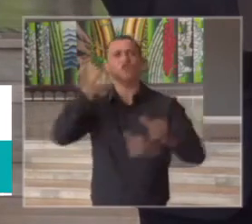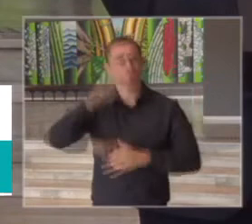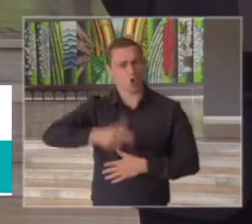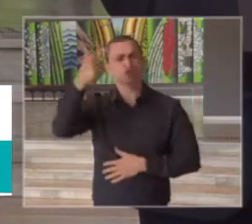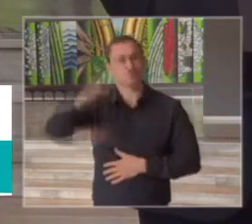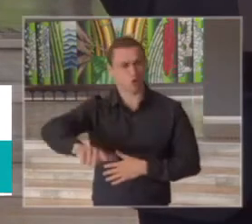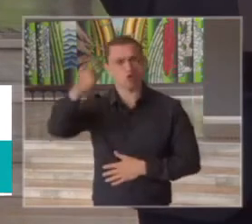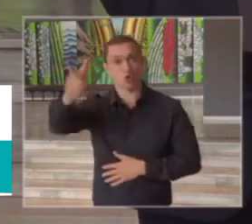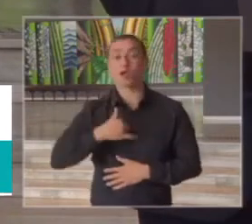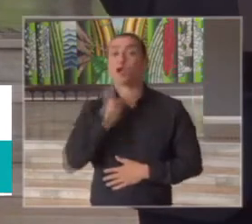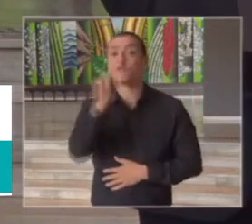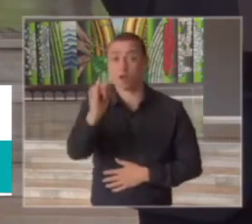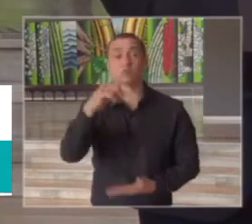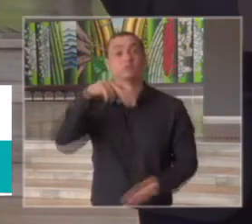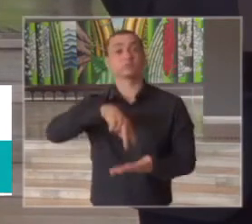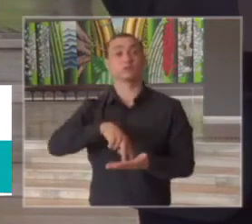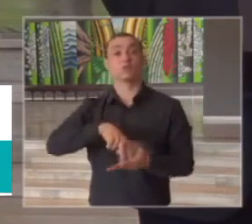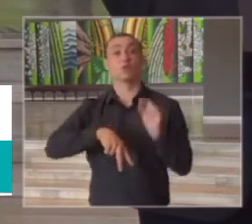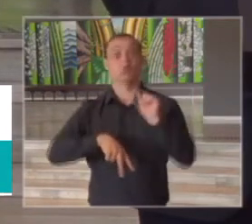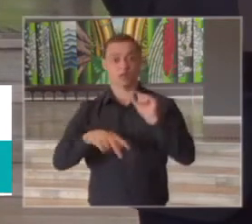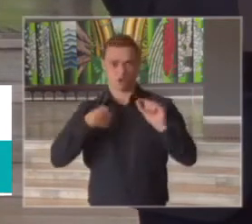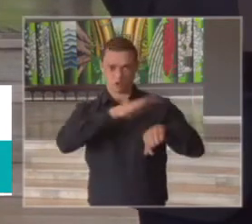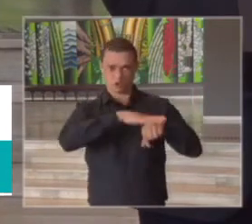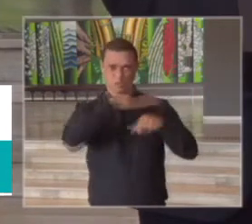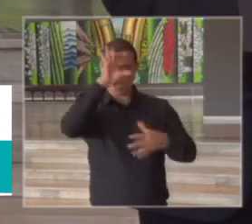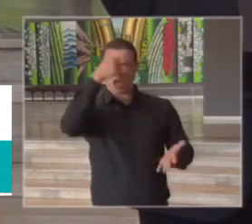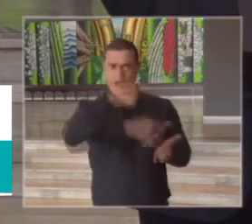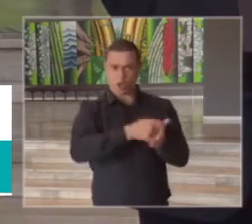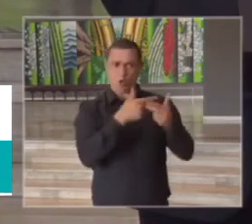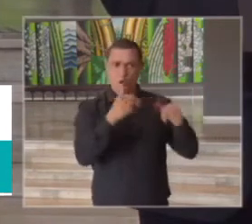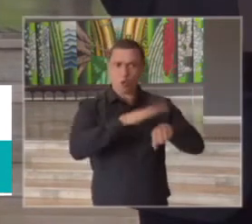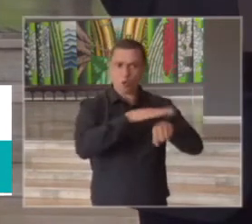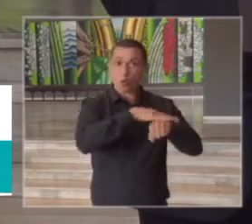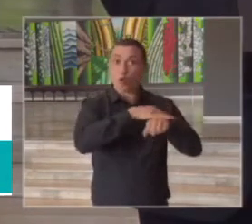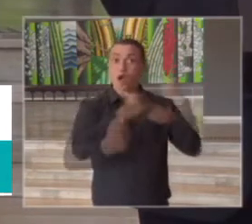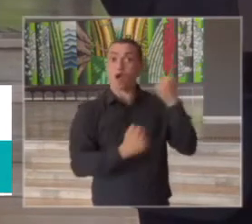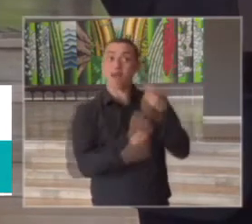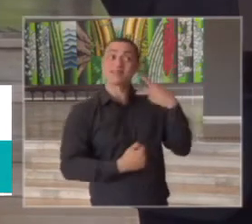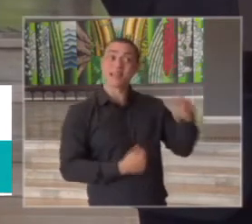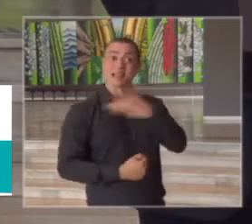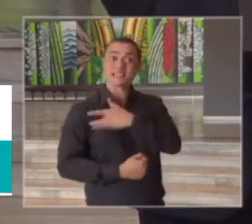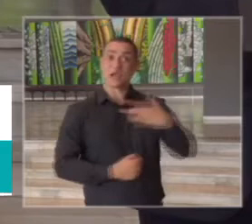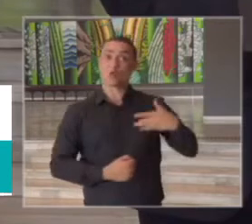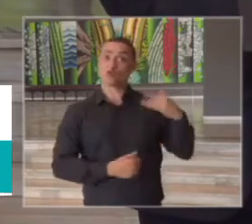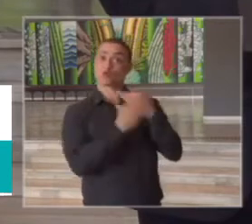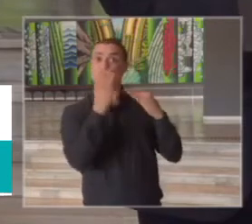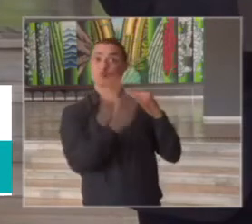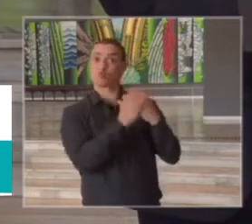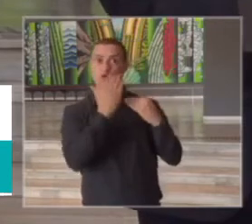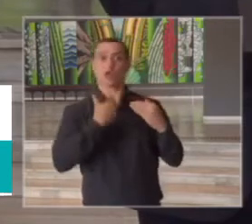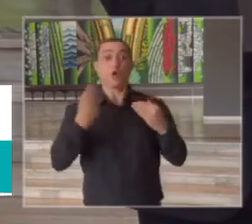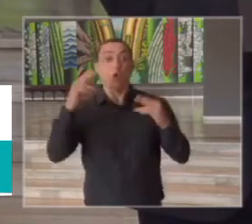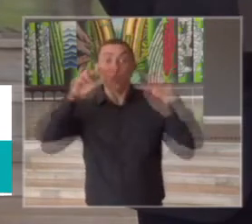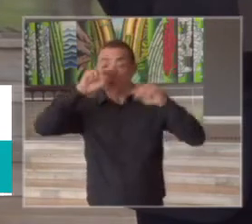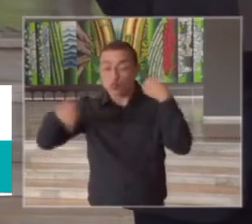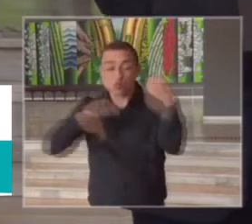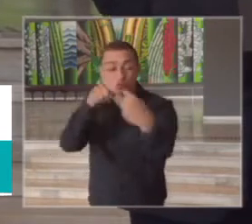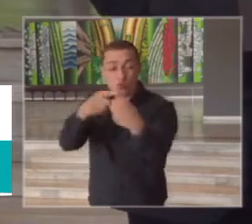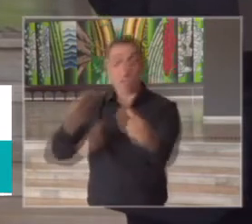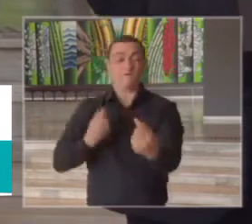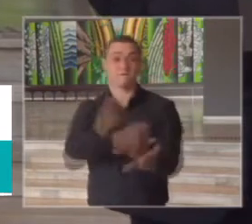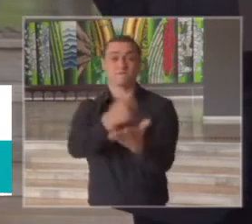mantendo esta posição as nossas decisões são todas elas amparadas em salvar vidas não há nenhuma visão